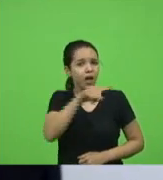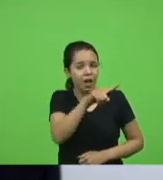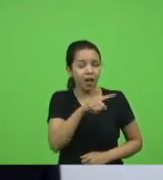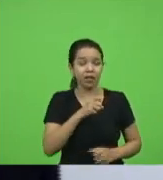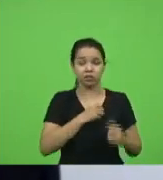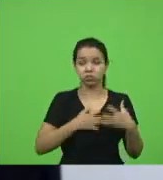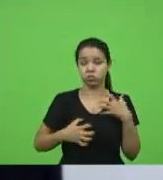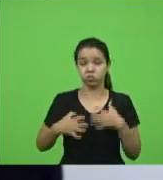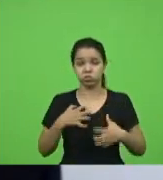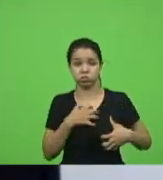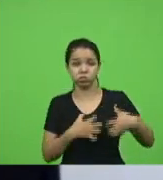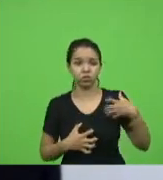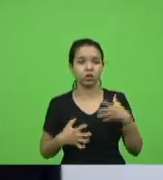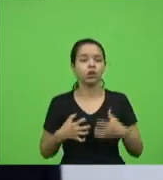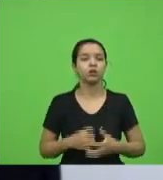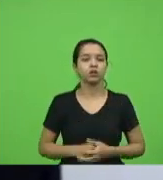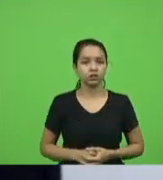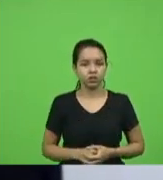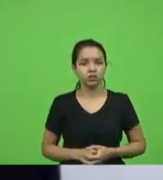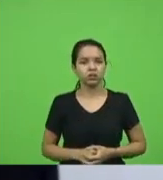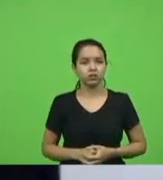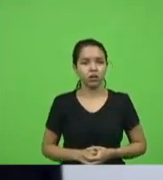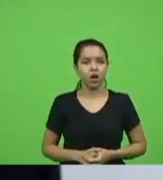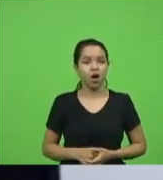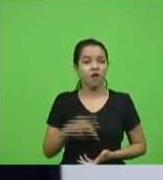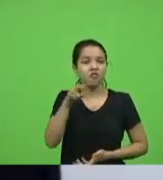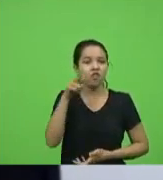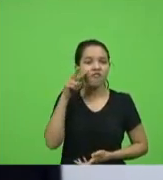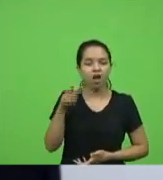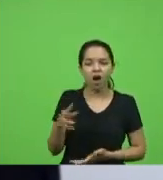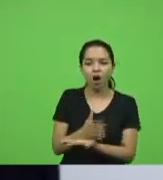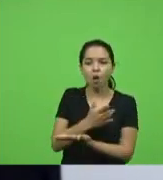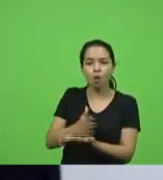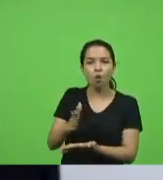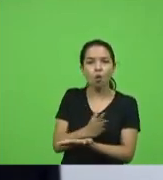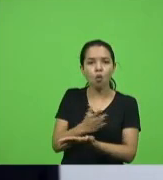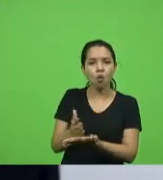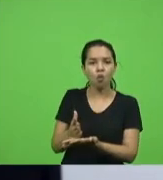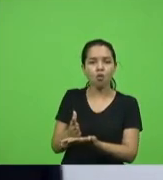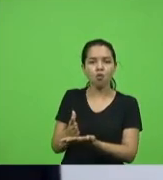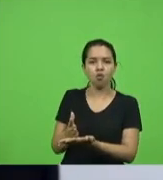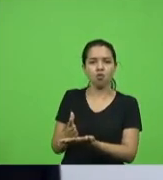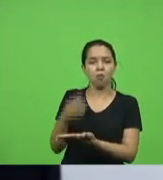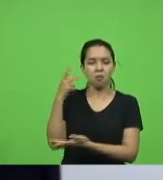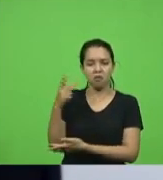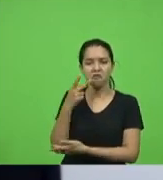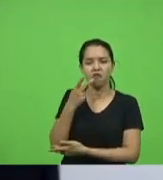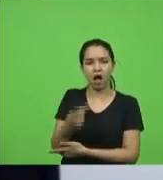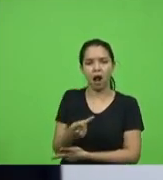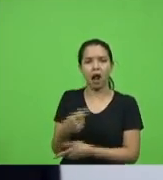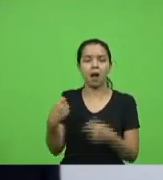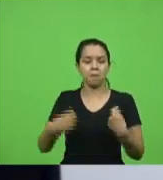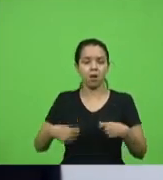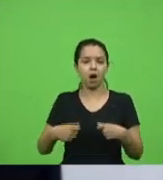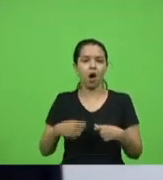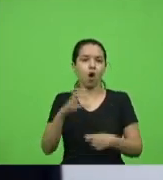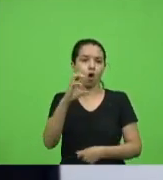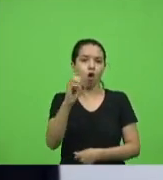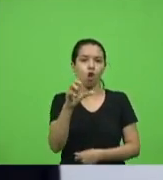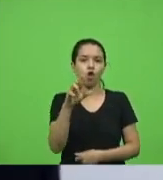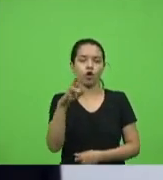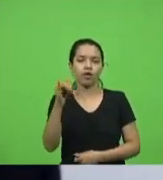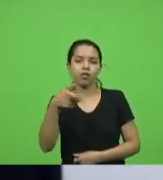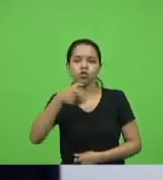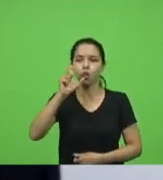e aí você vê alguns fanáticos políticos dizendo que é só tomar clorequina e vermectina